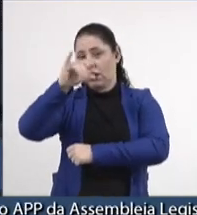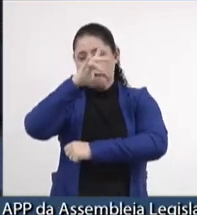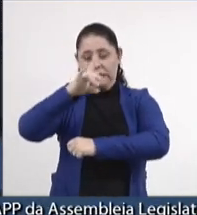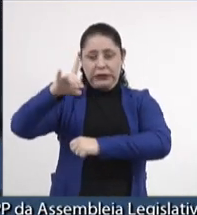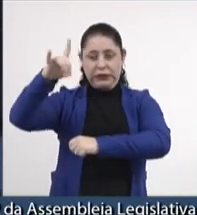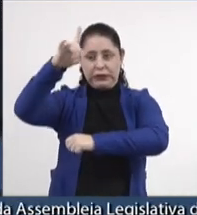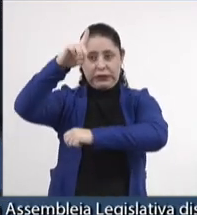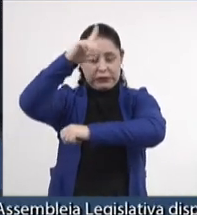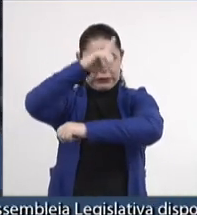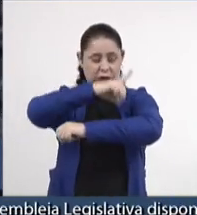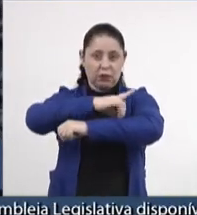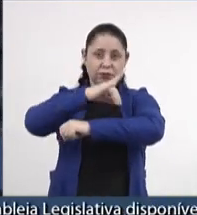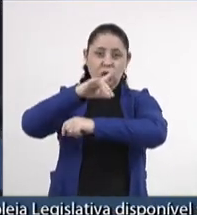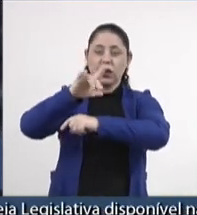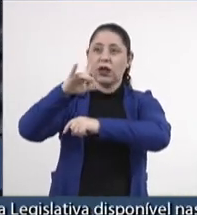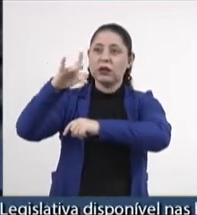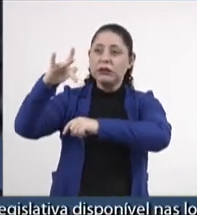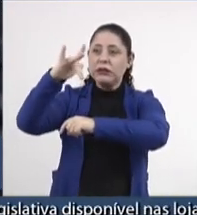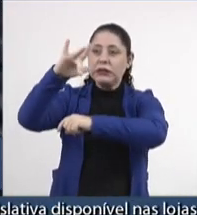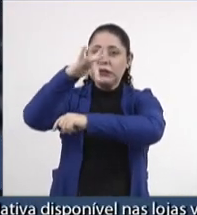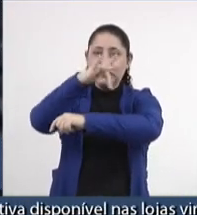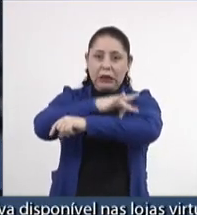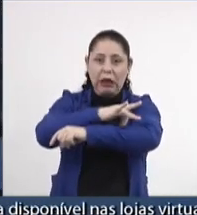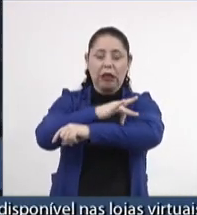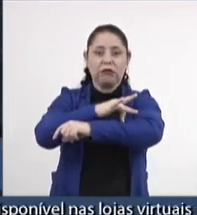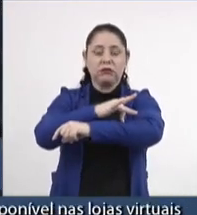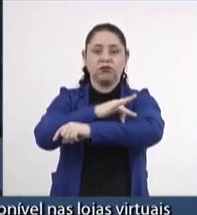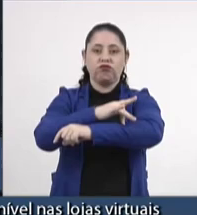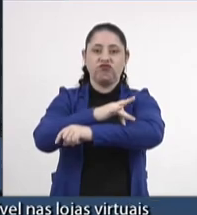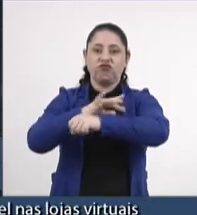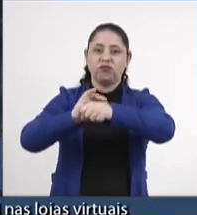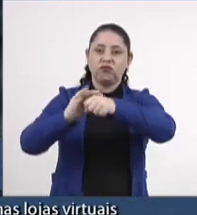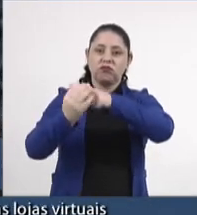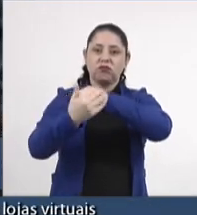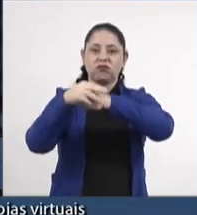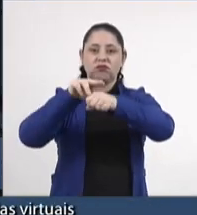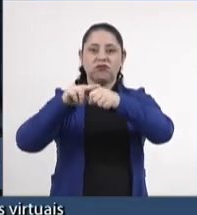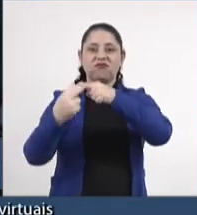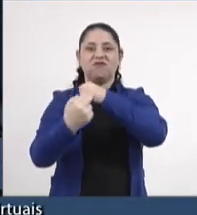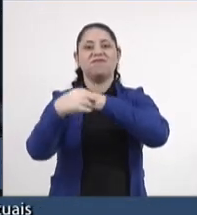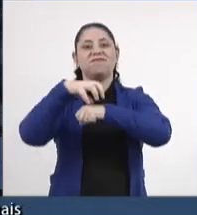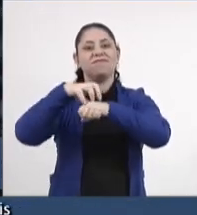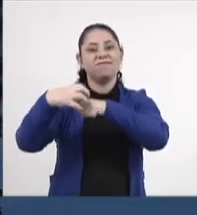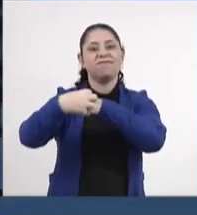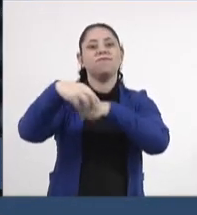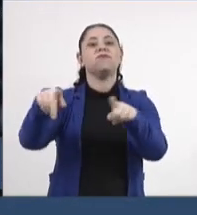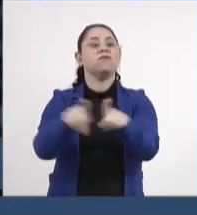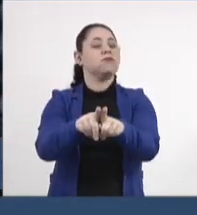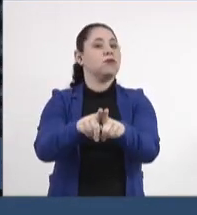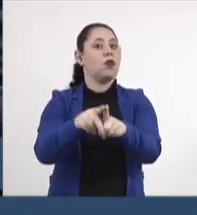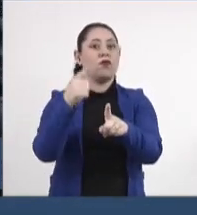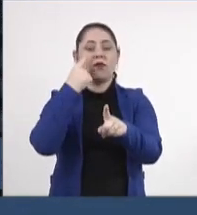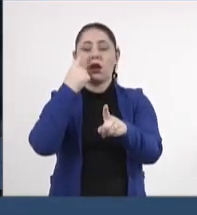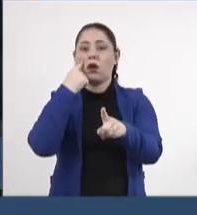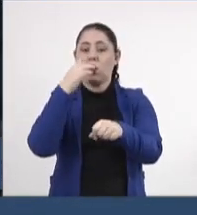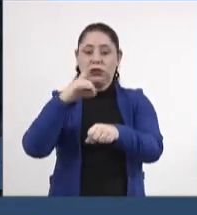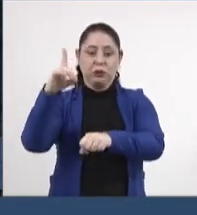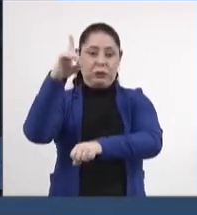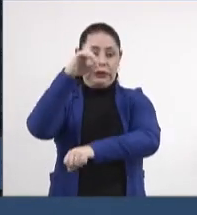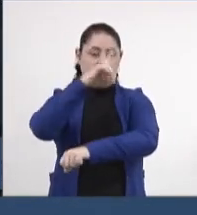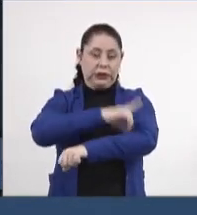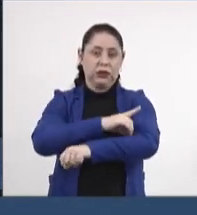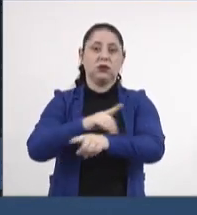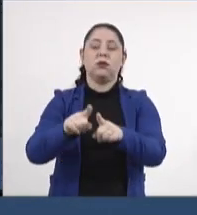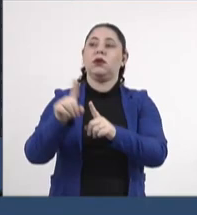mosquito Aedes aegypti. Nós estamos presenciando uma grande epidemia de dengue